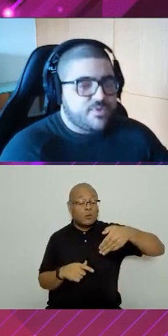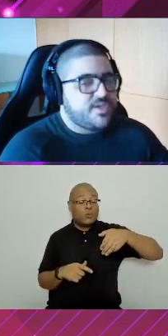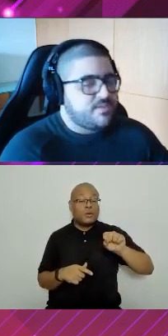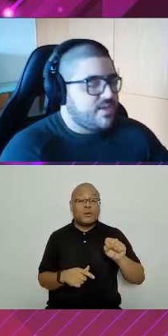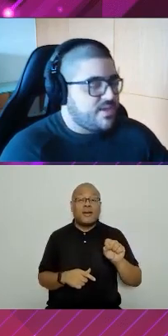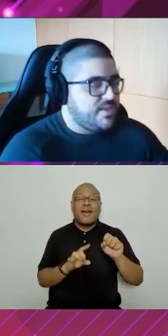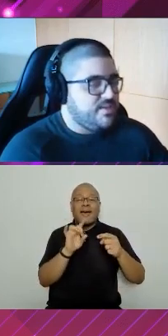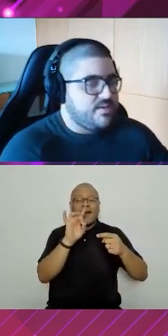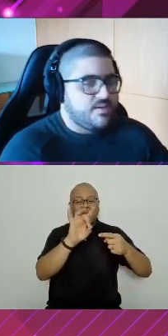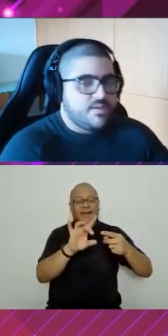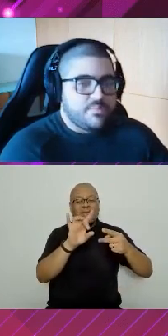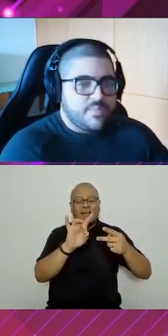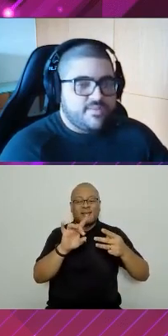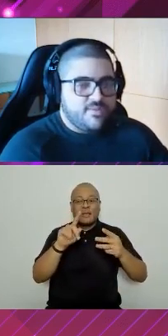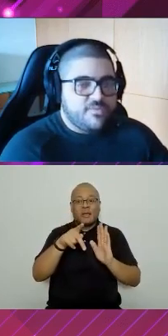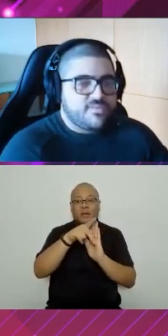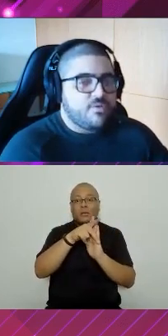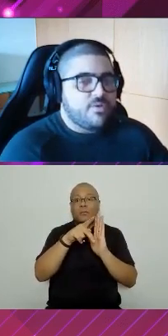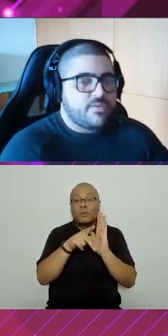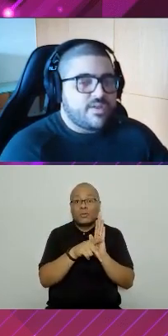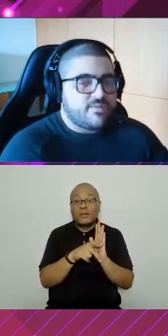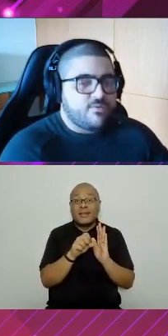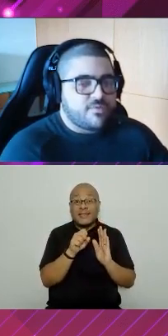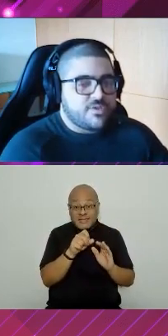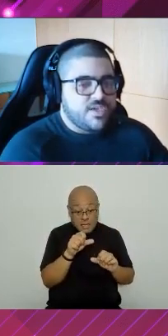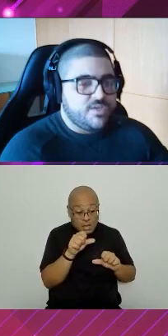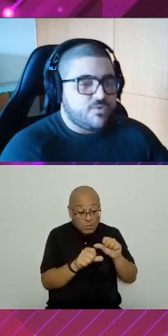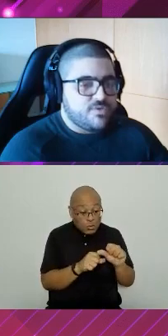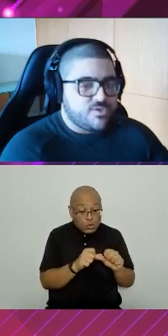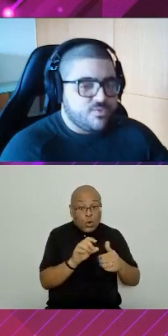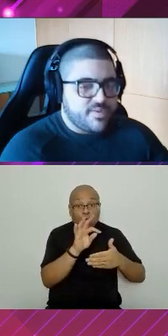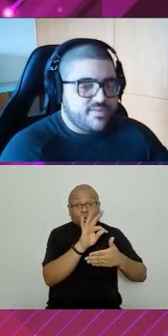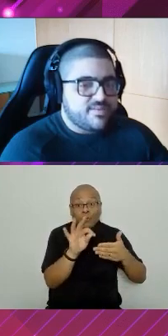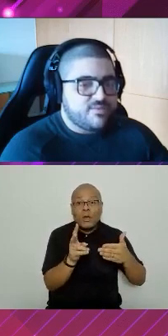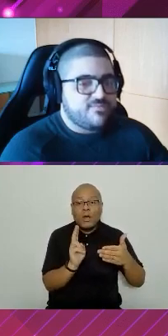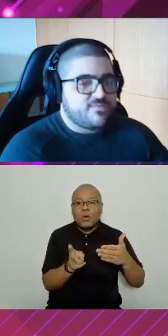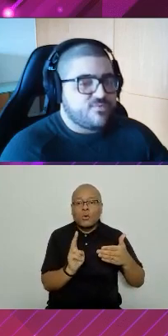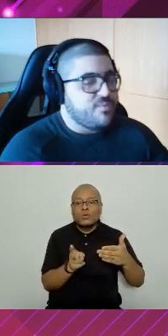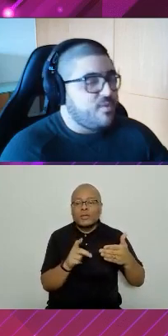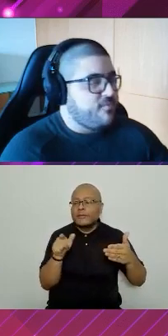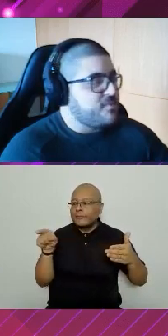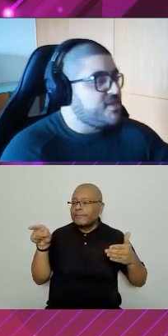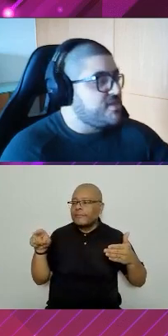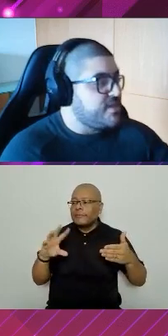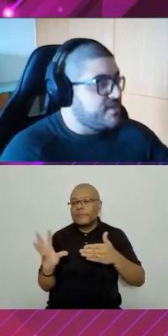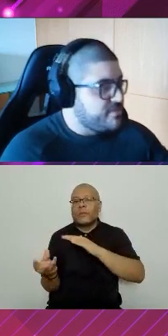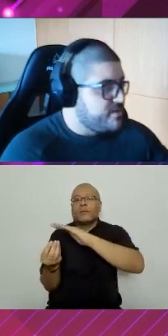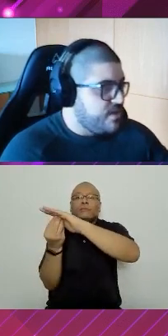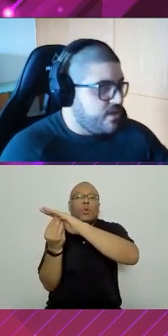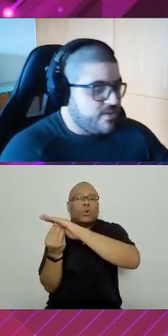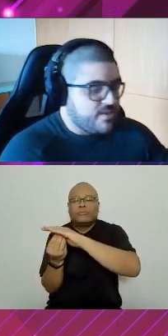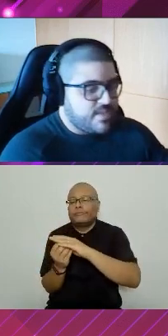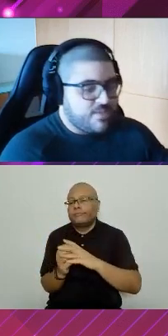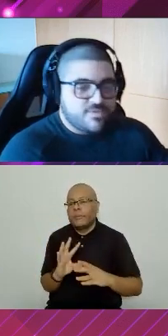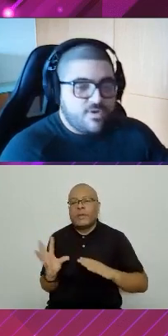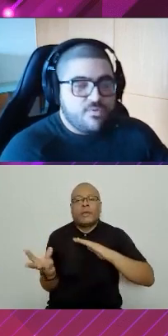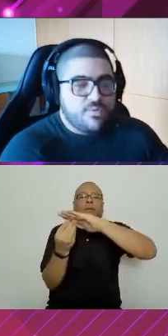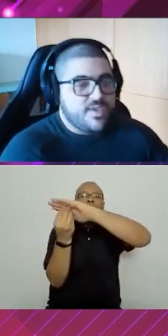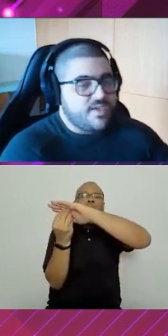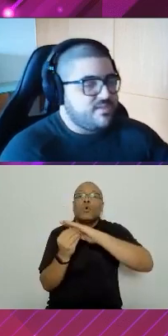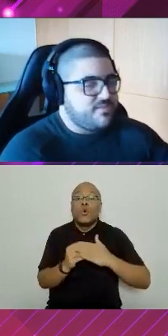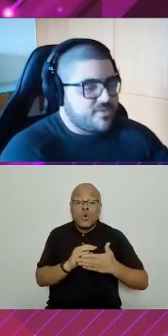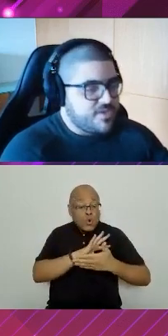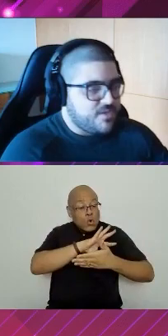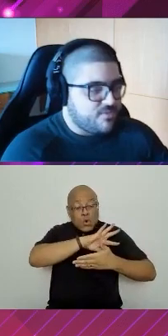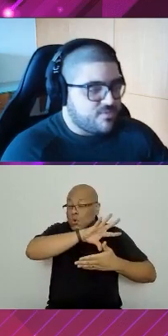cada projeto daquele, mas se eu fizer alguma alteração no front-end, eu continuo precisando subir o front-end inteiro. Eu ainda tenho só